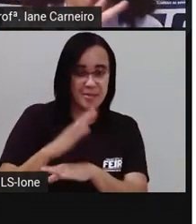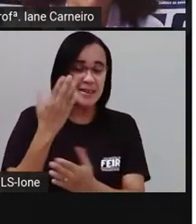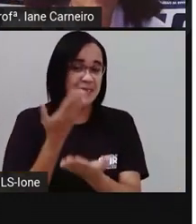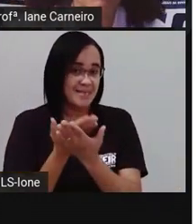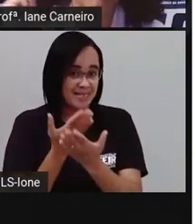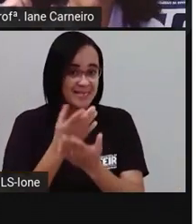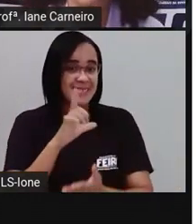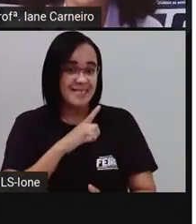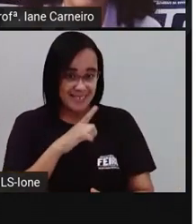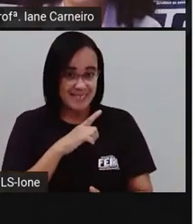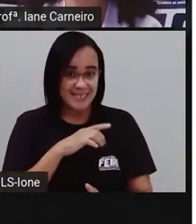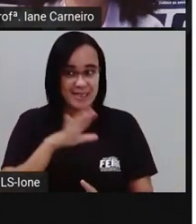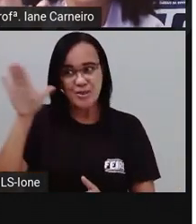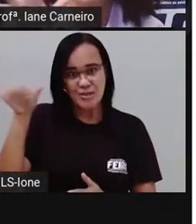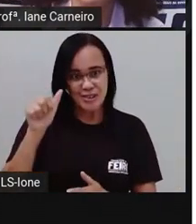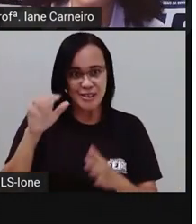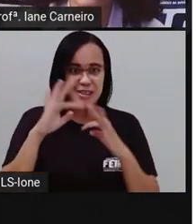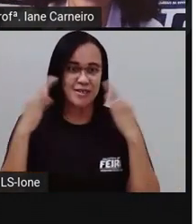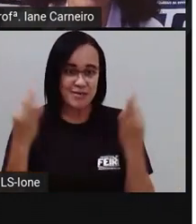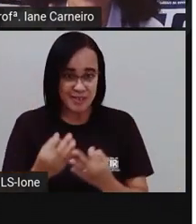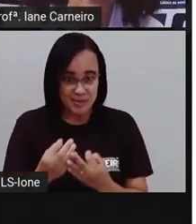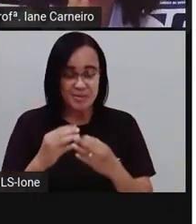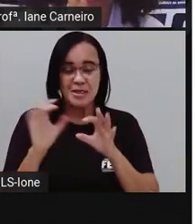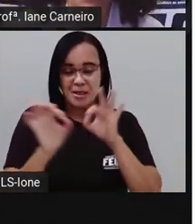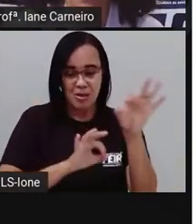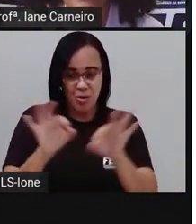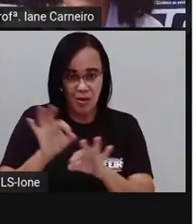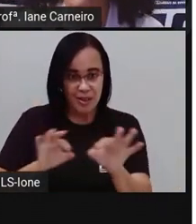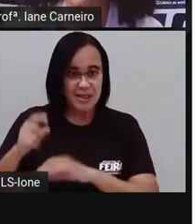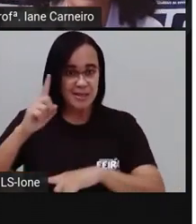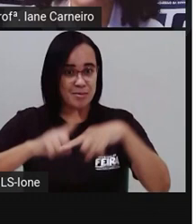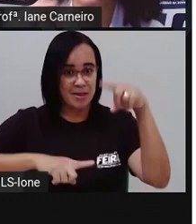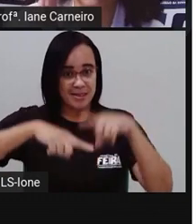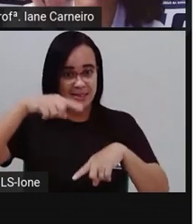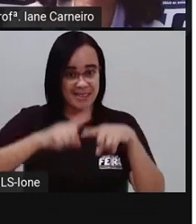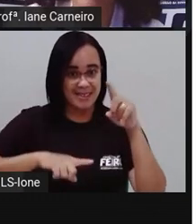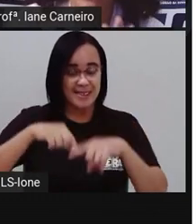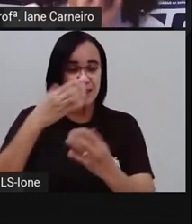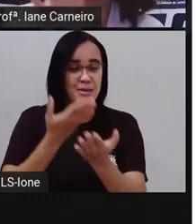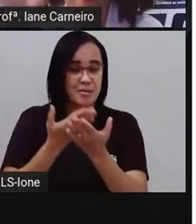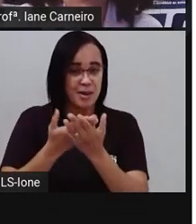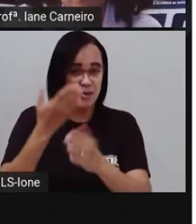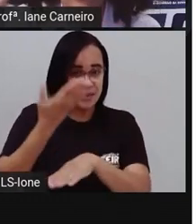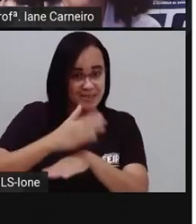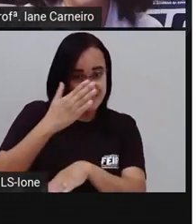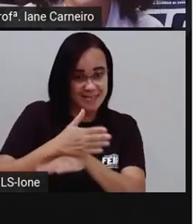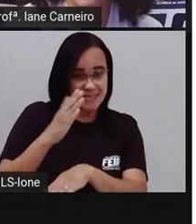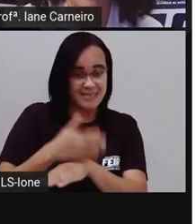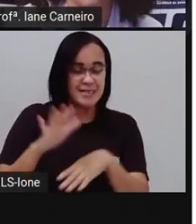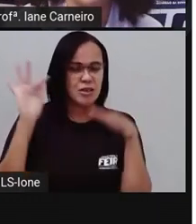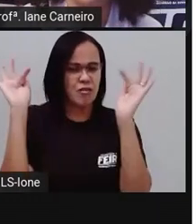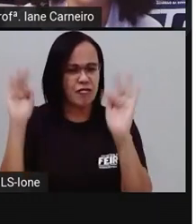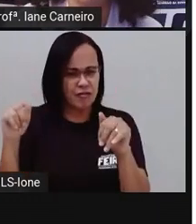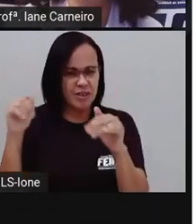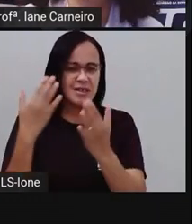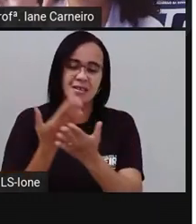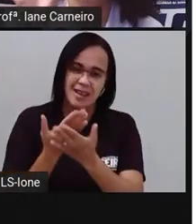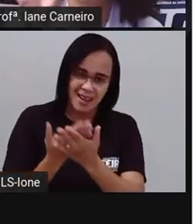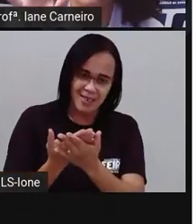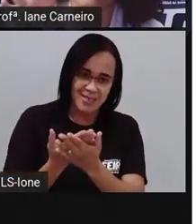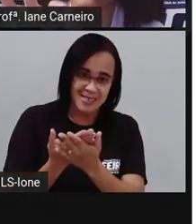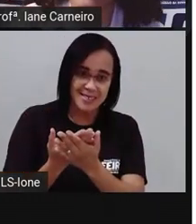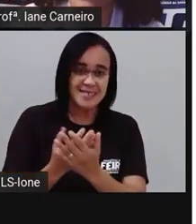mamãe, o papai, para te ajudar a organizar os materiais para a nossa aula prática, que vai acontecer lá no finalzinho da nossa aula, tá bom?